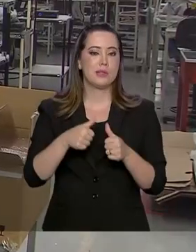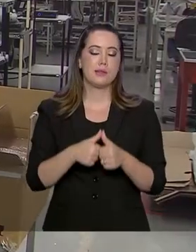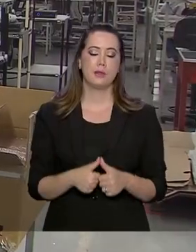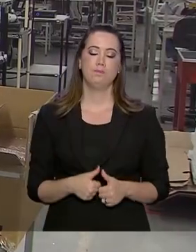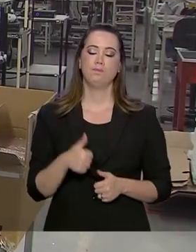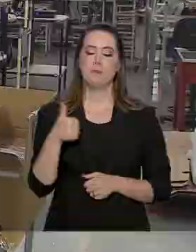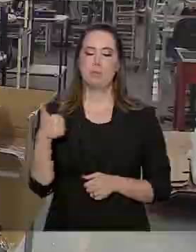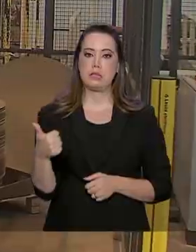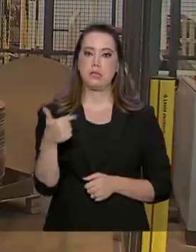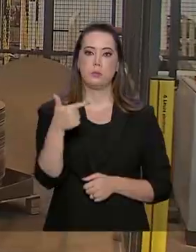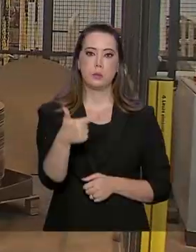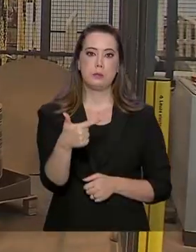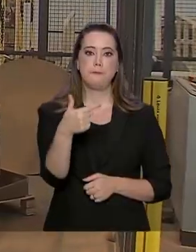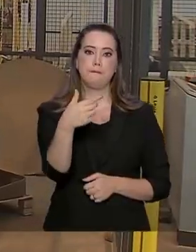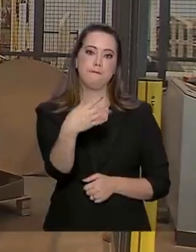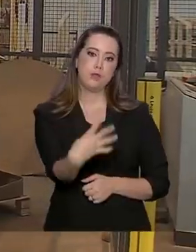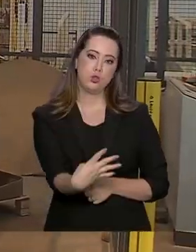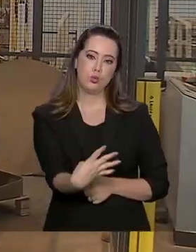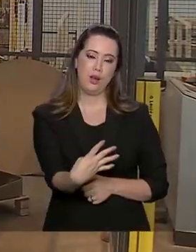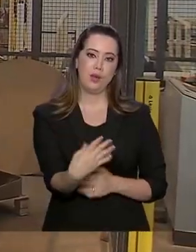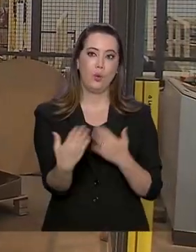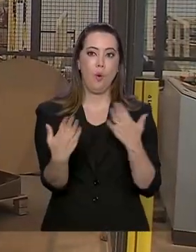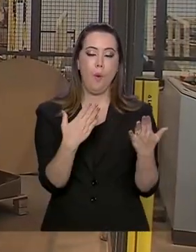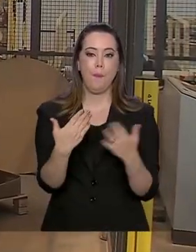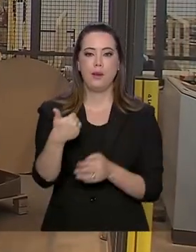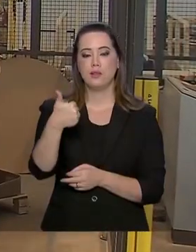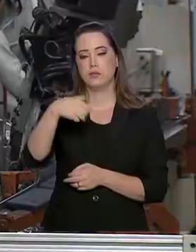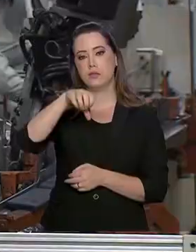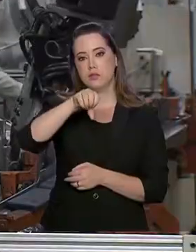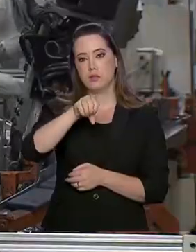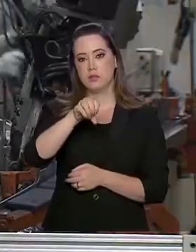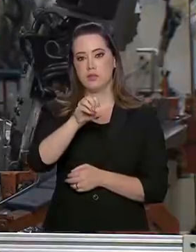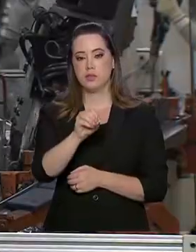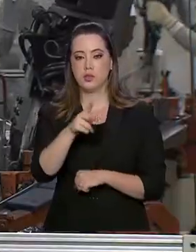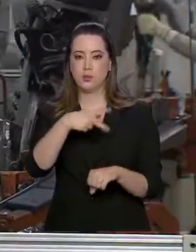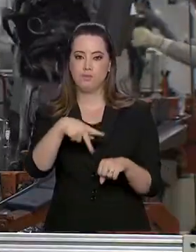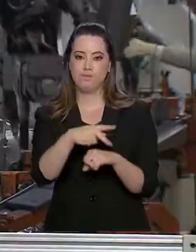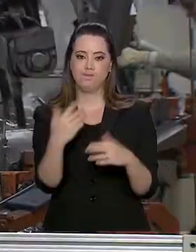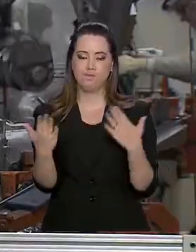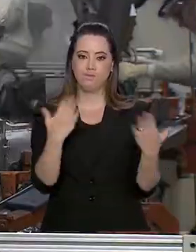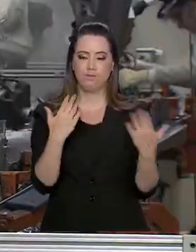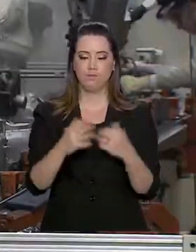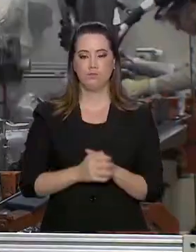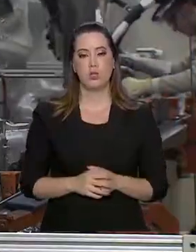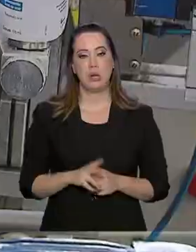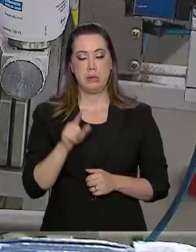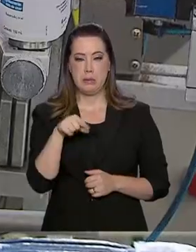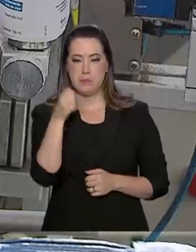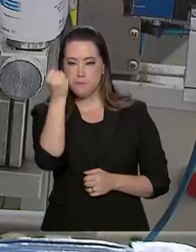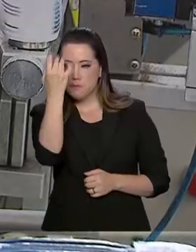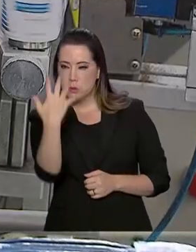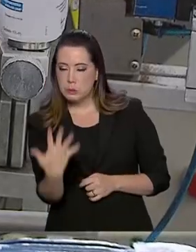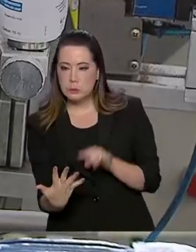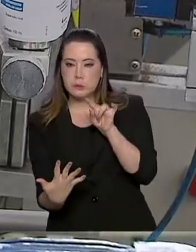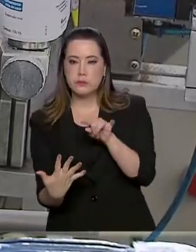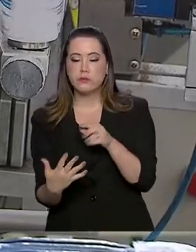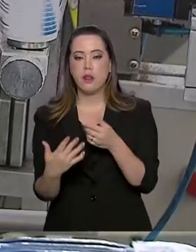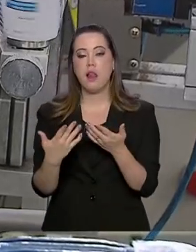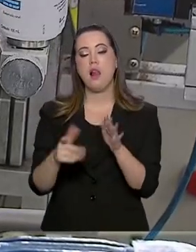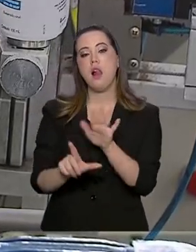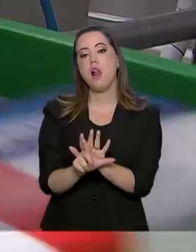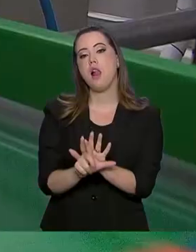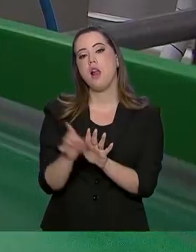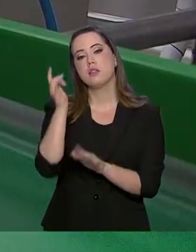124 entre os 190 países avaliados. Esse levantamento analisa, a cada ano, leis e regulações que